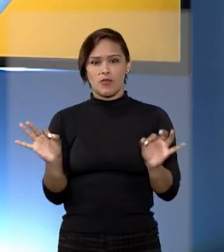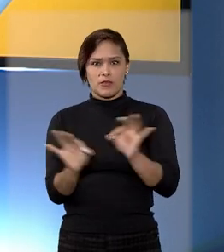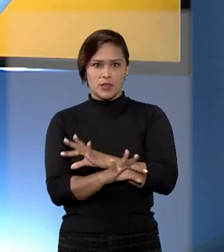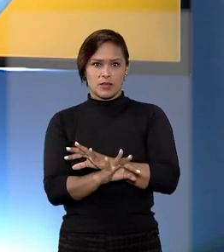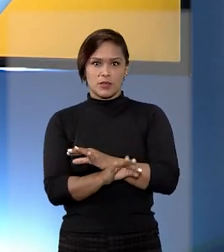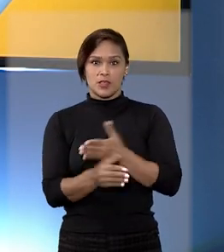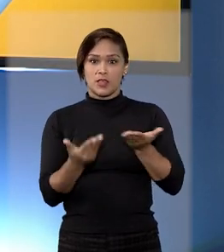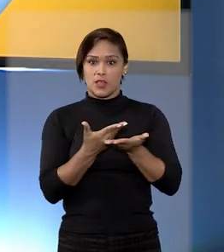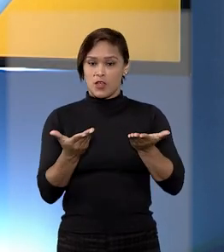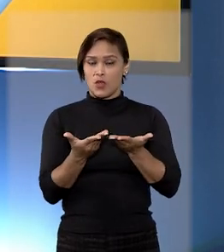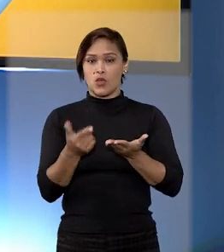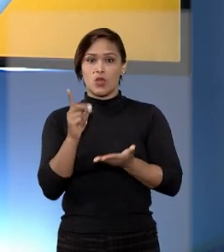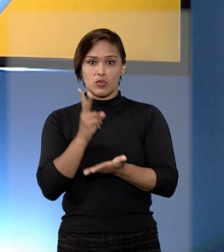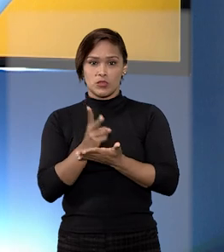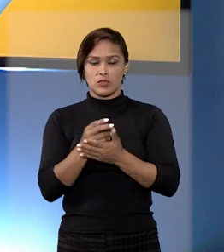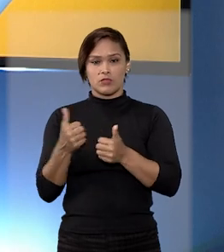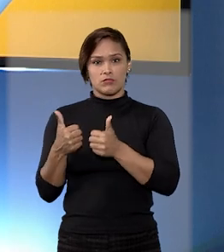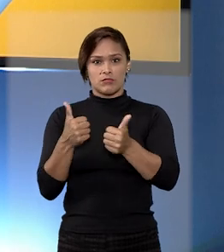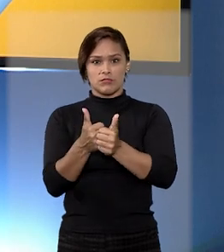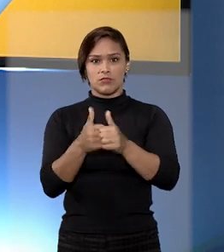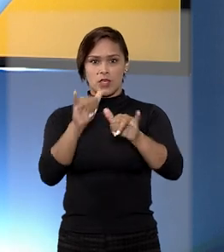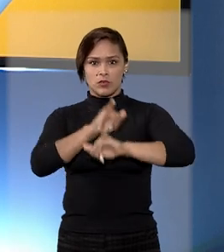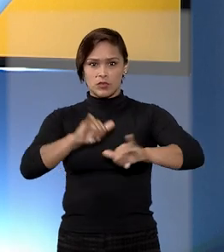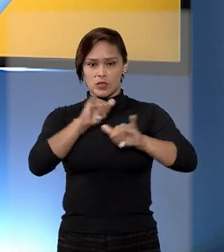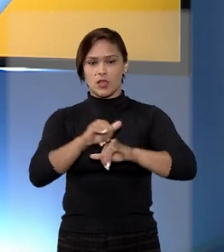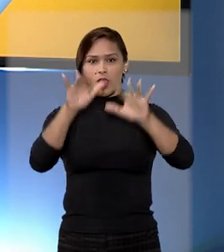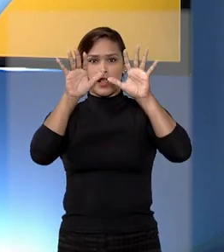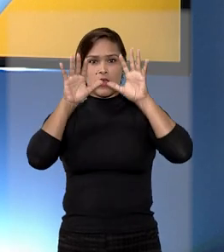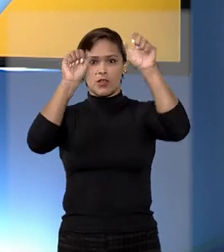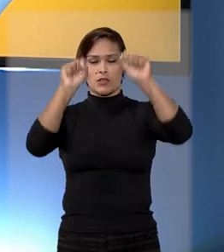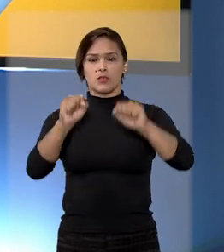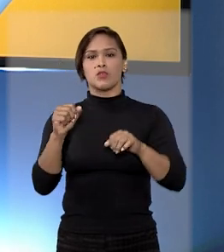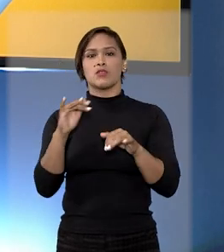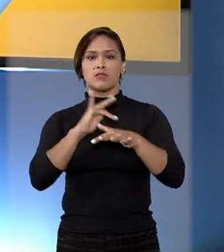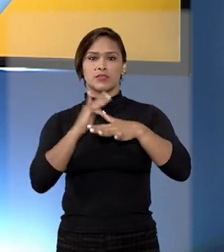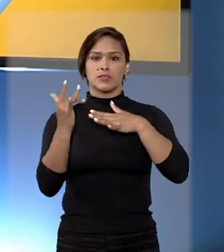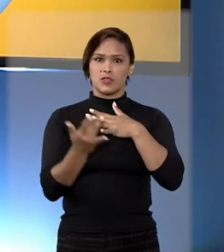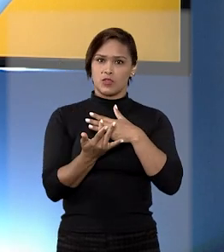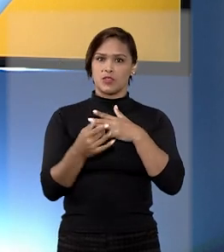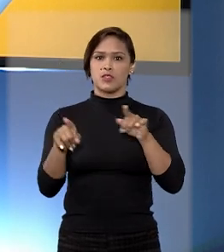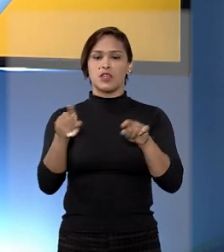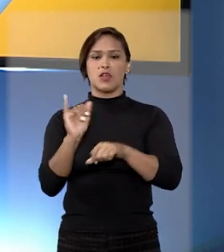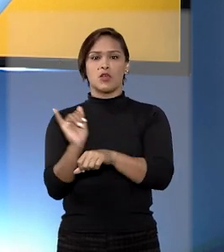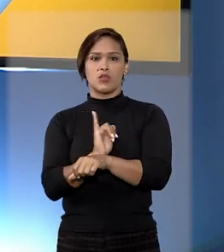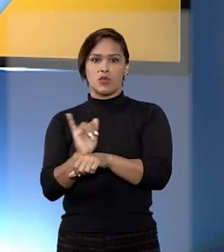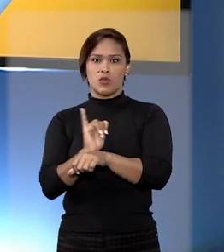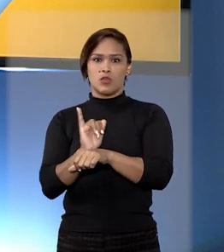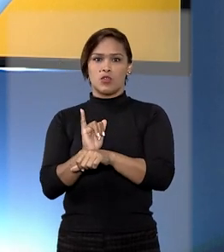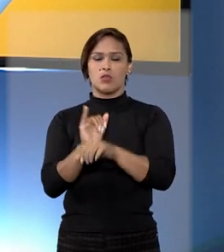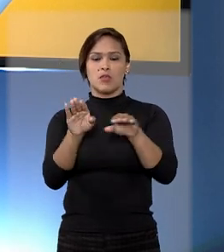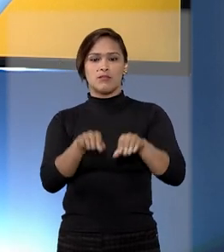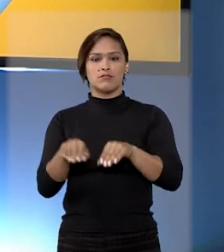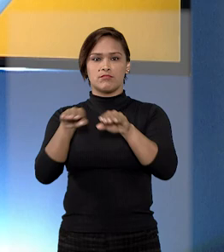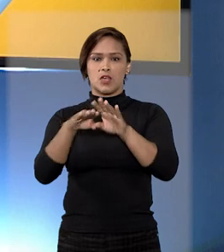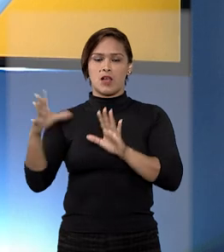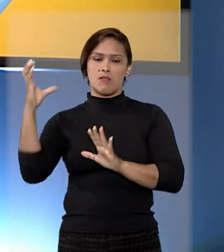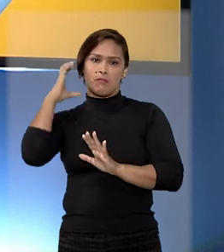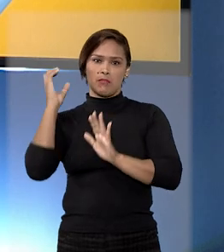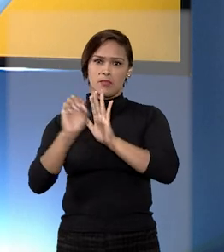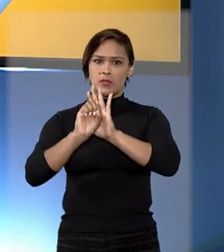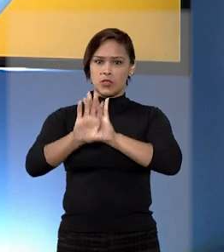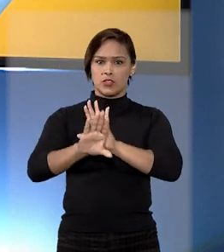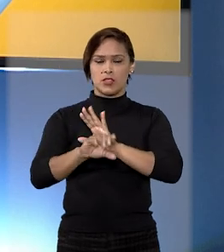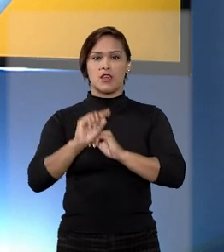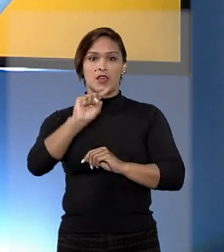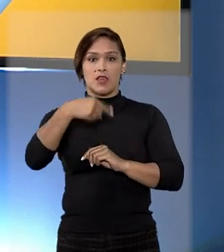fica por aqui. Continue acompanhando as notícias do Tribunal nas redes sociais, no YouTube e nas plataformas de podcast.